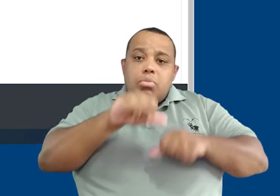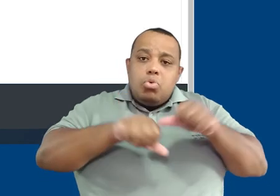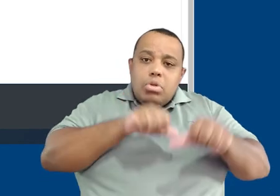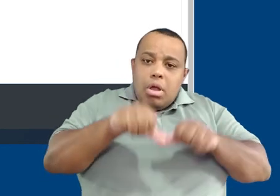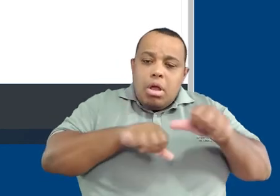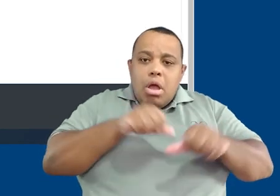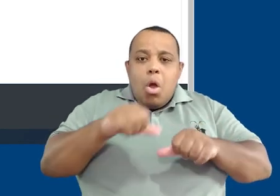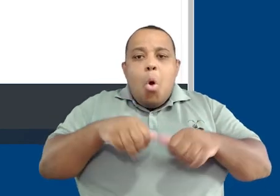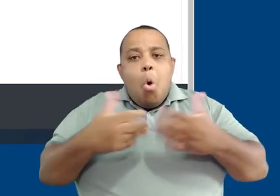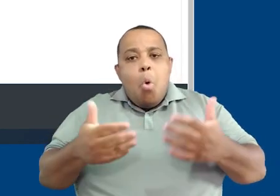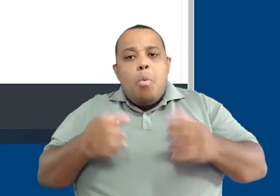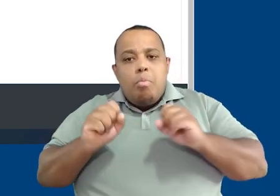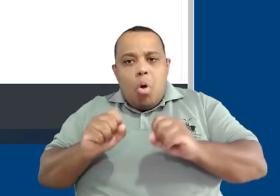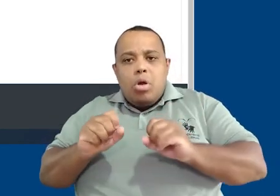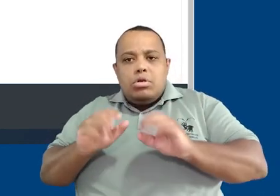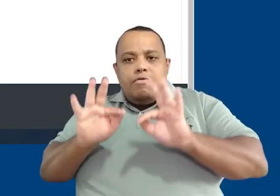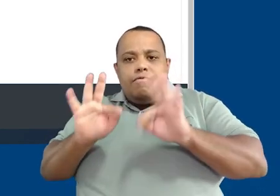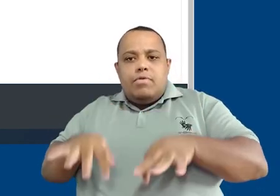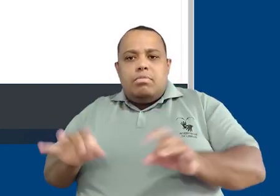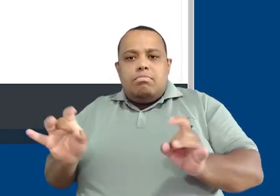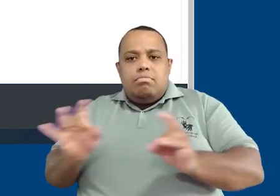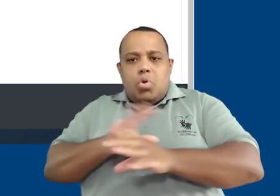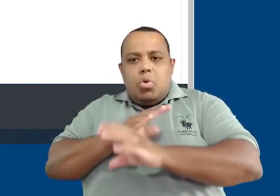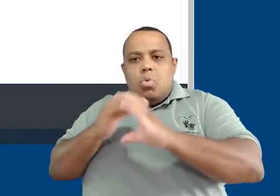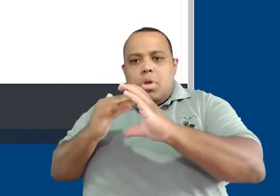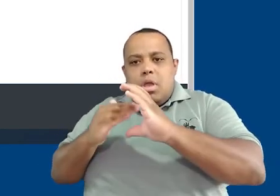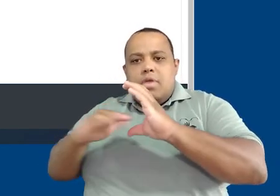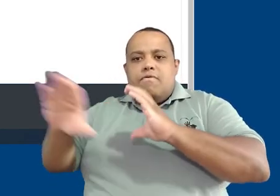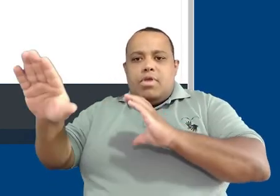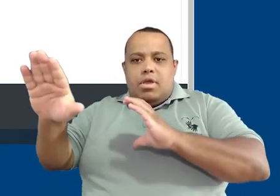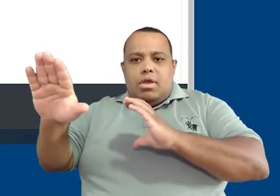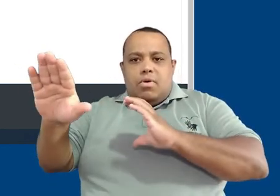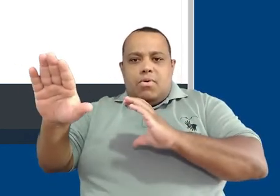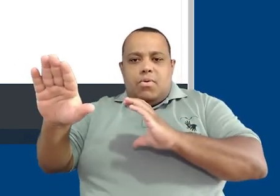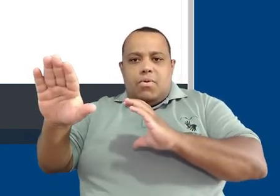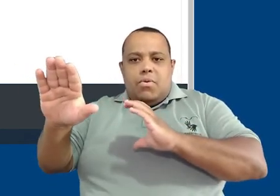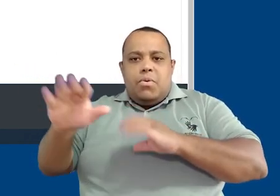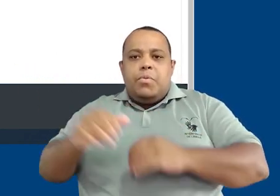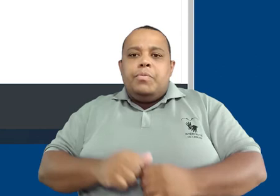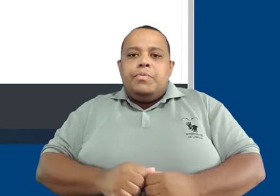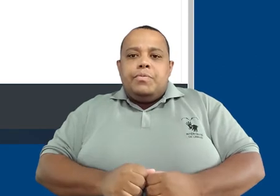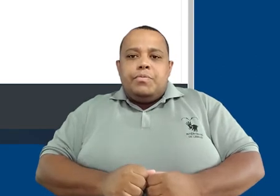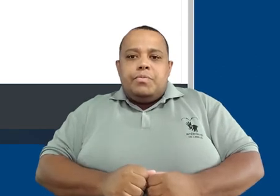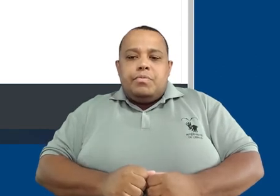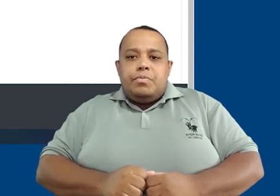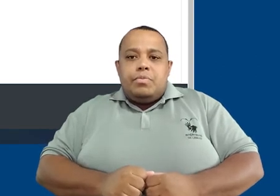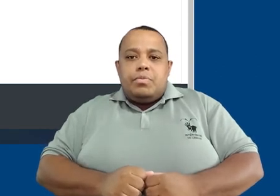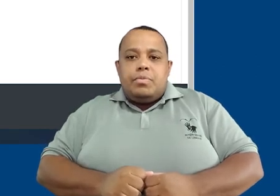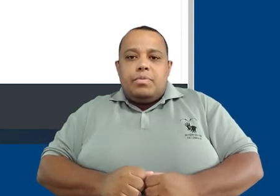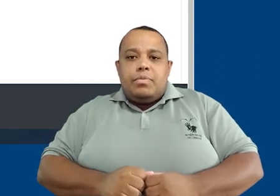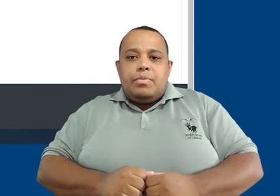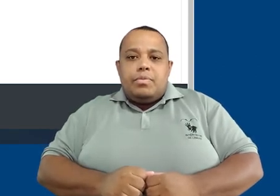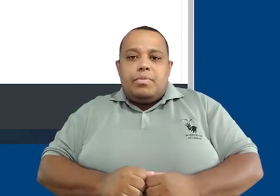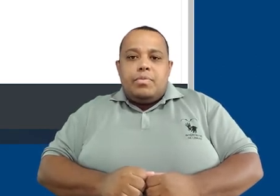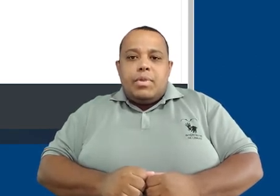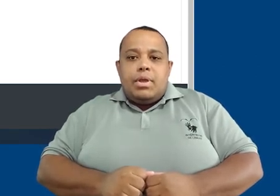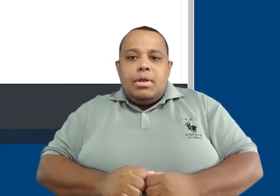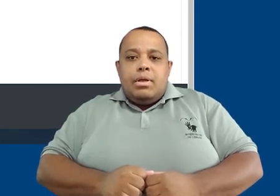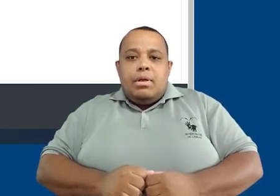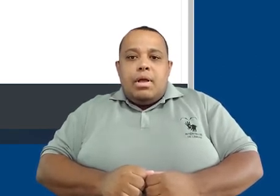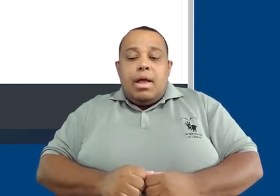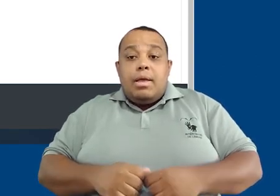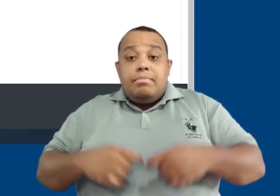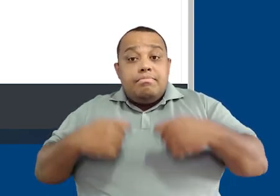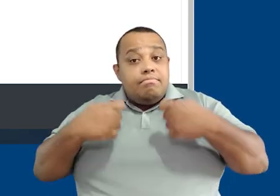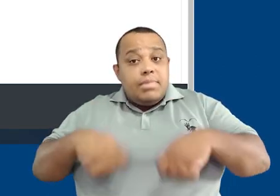configurações. Ou, eu posso finalizar o envio, encerrando a tentativa. É o que faremos. Reparem que